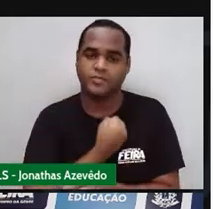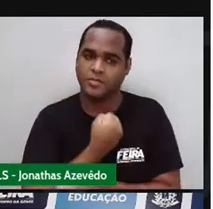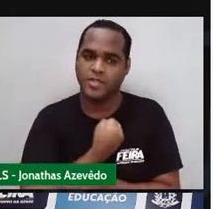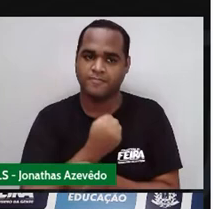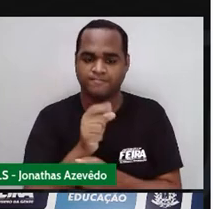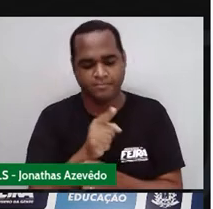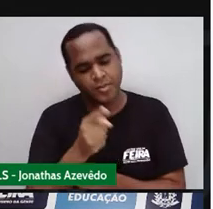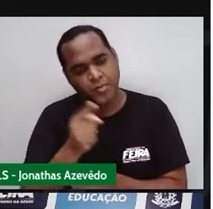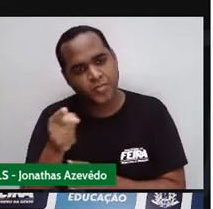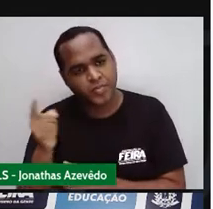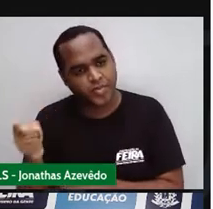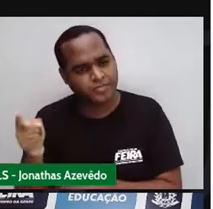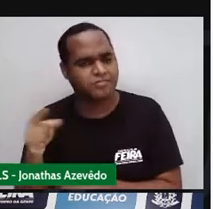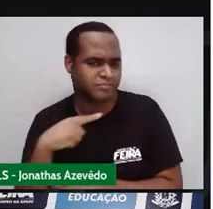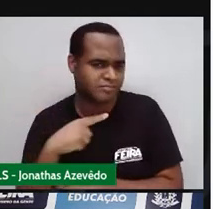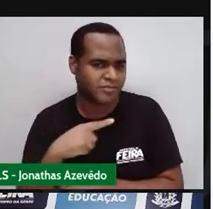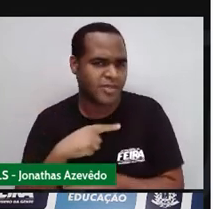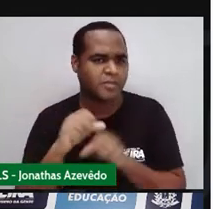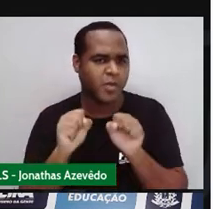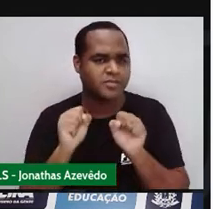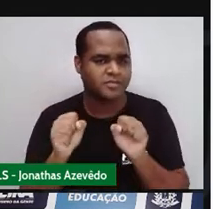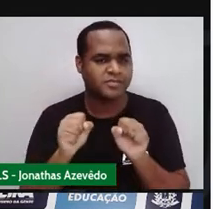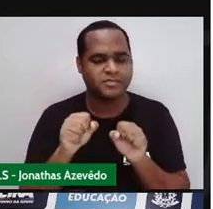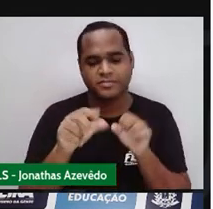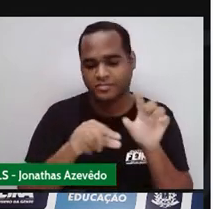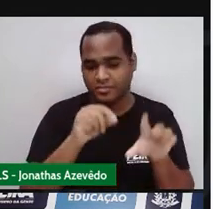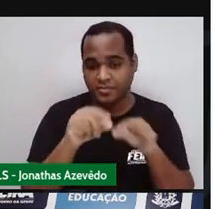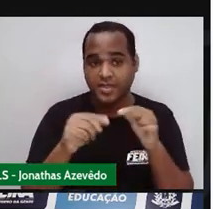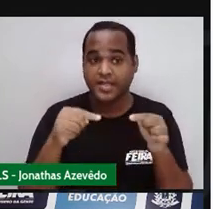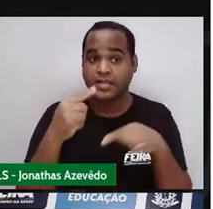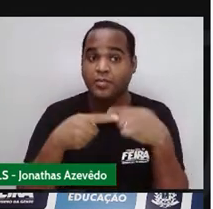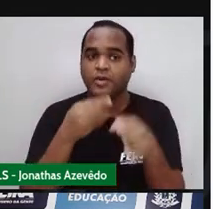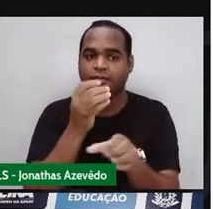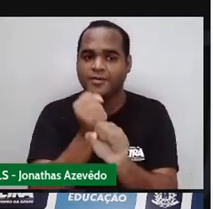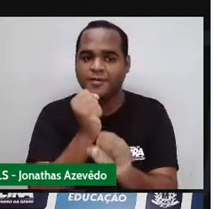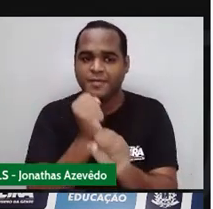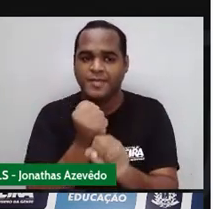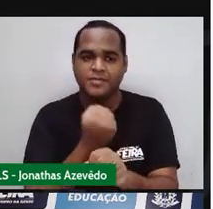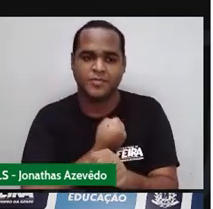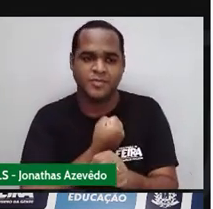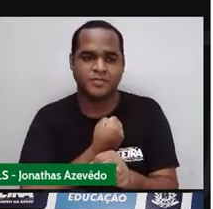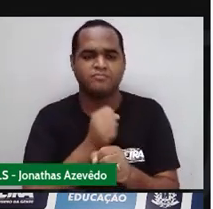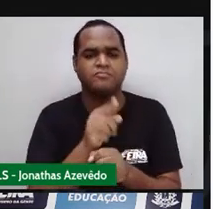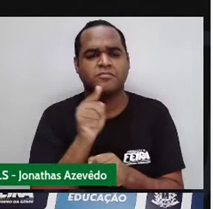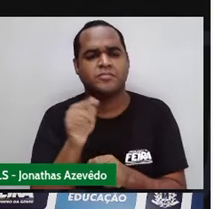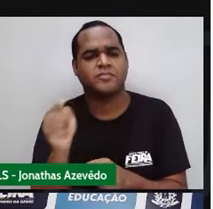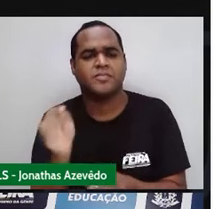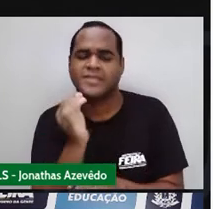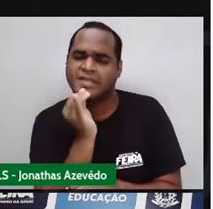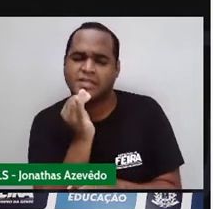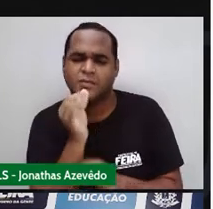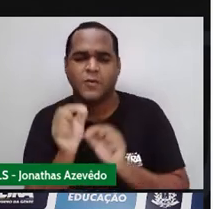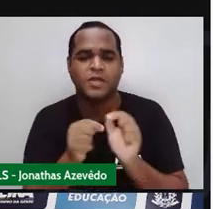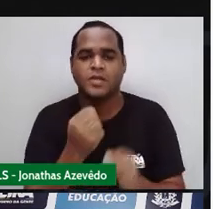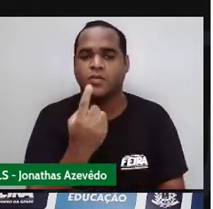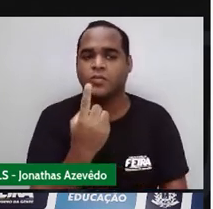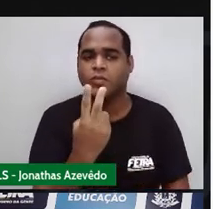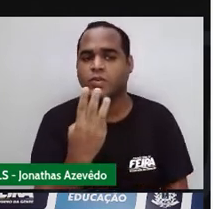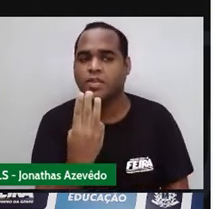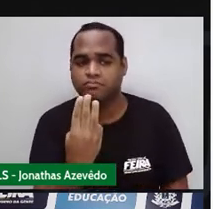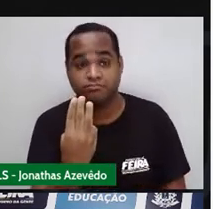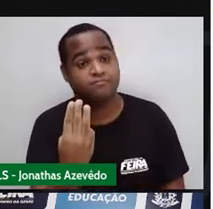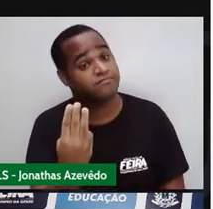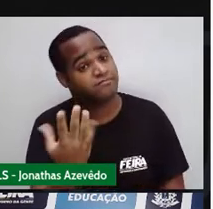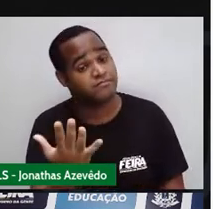consecutivos e depois somar esses números. O que são números consecutivos? Por exemplo, um, dois e